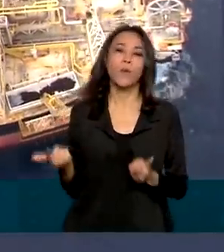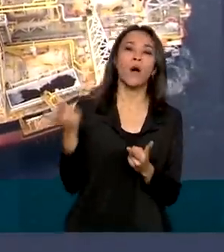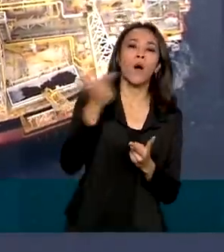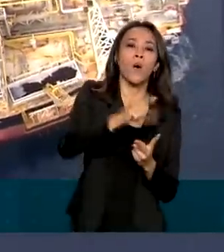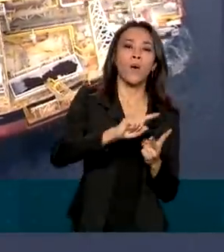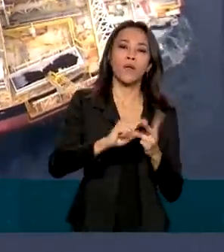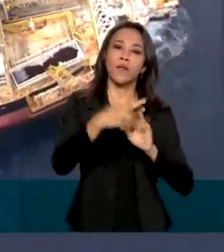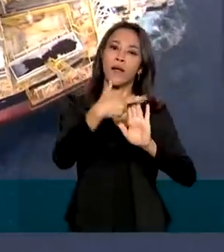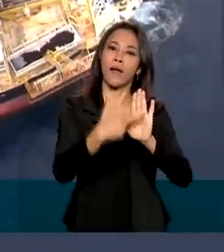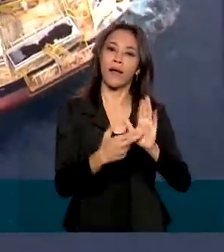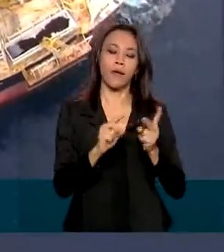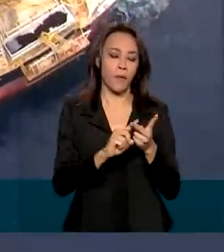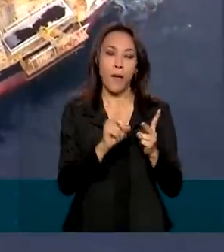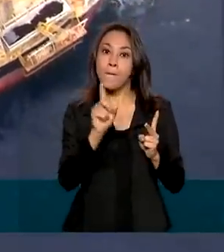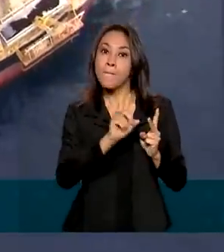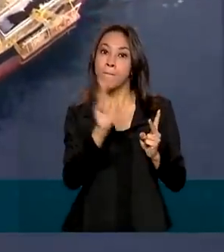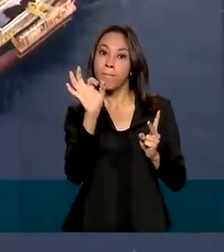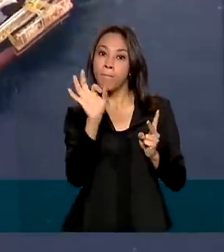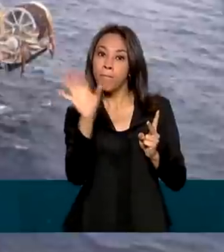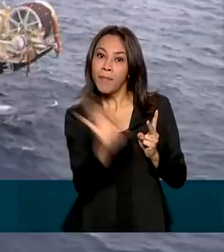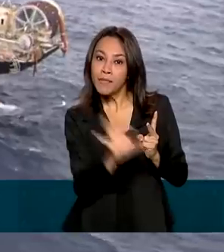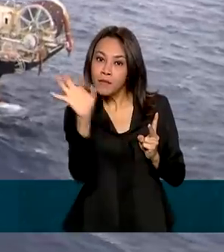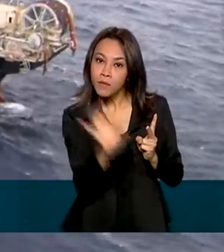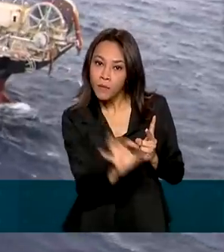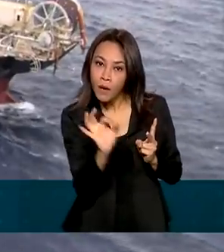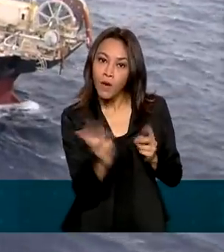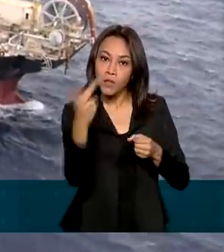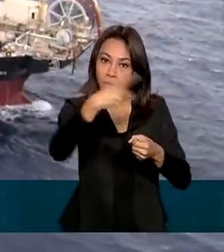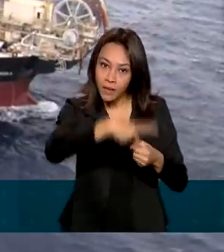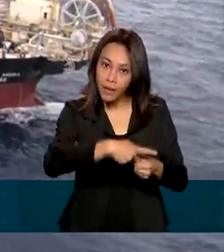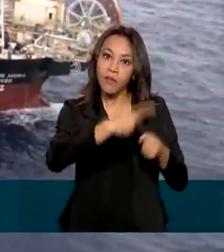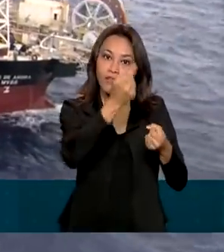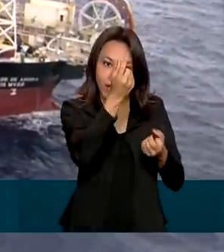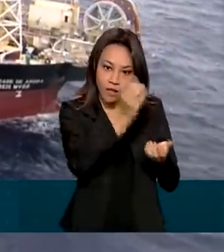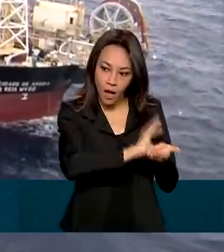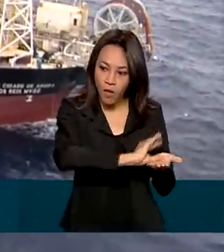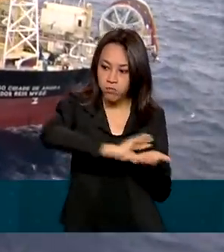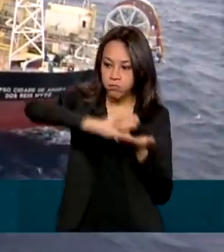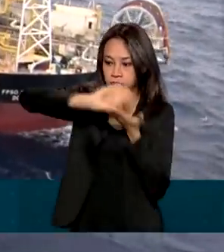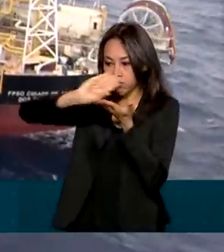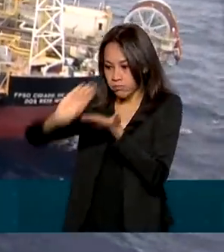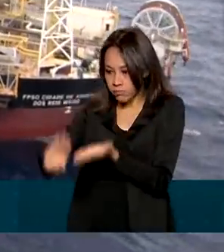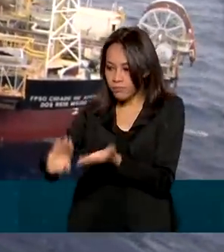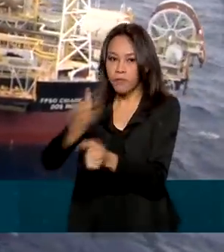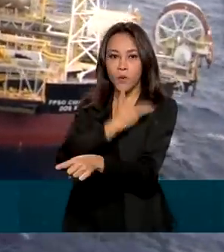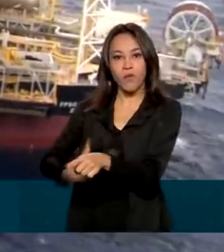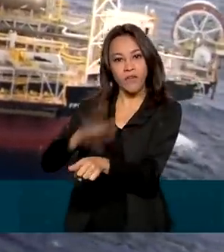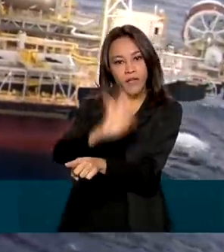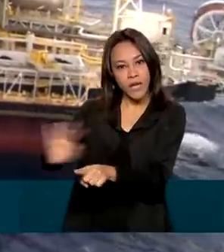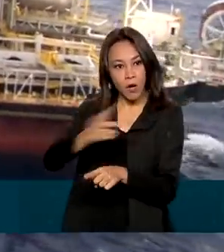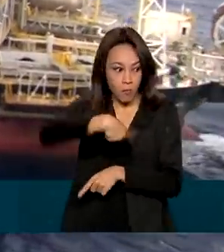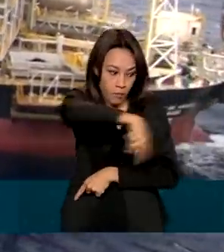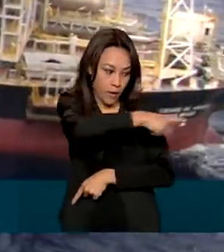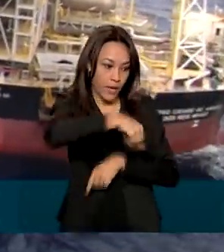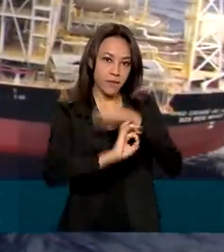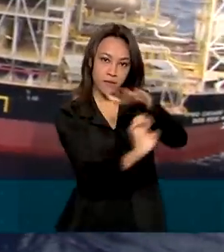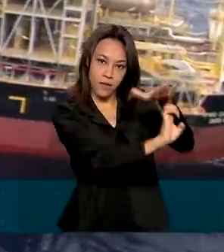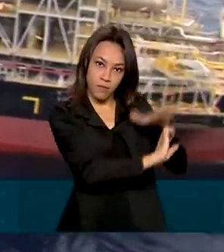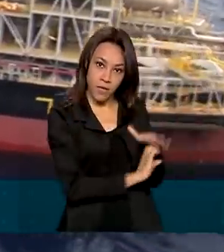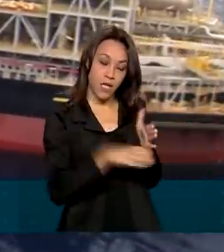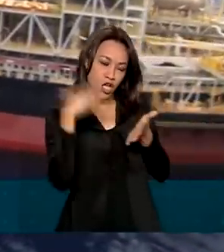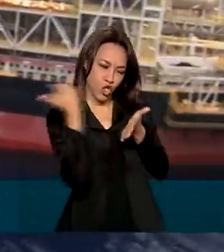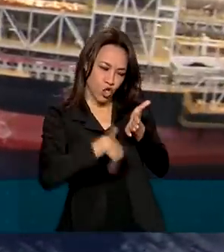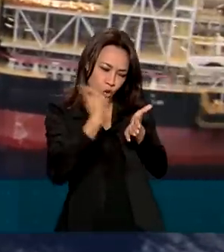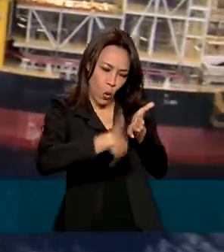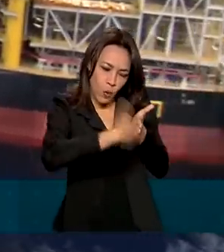é o percentual de petróleo que vai ser destinado também à União pelas petroleiras, depois de descontados os